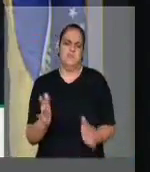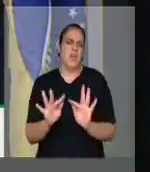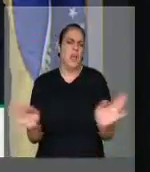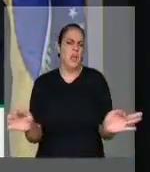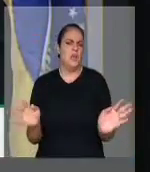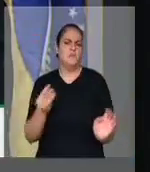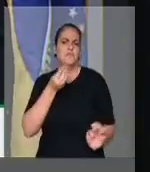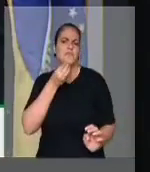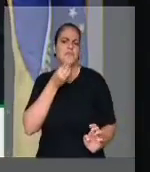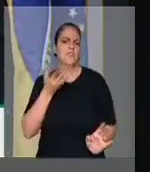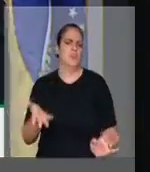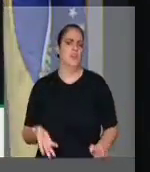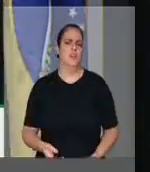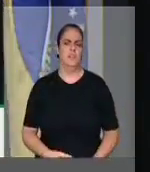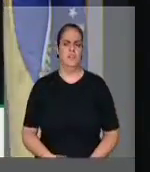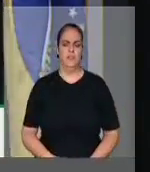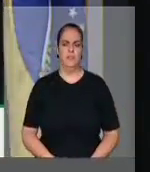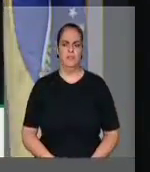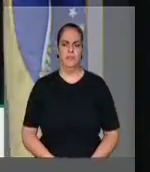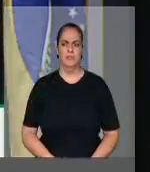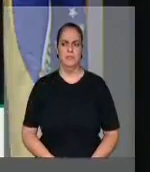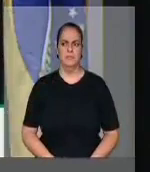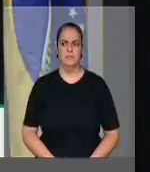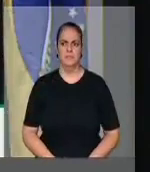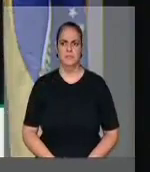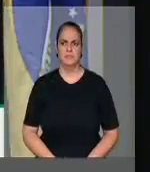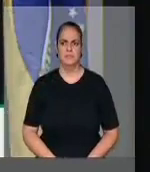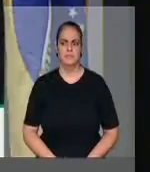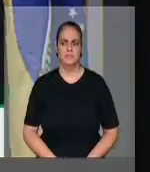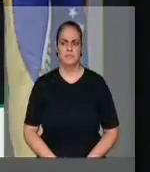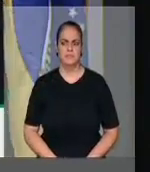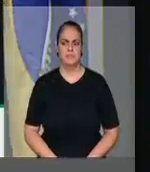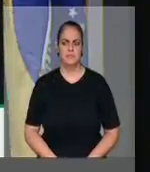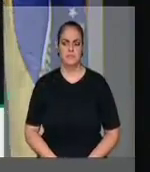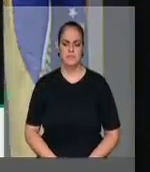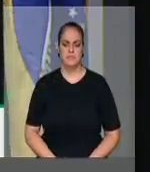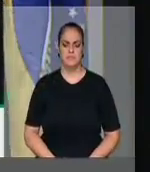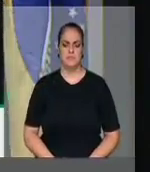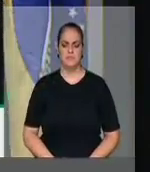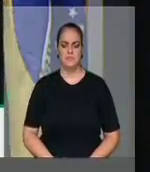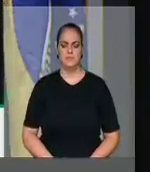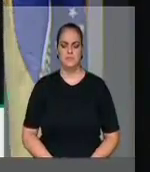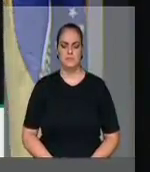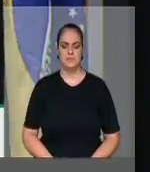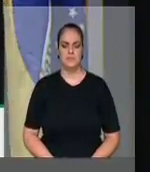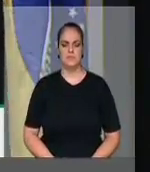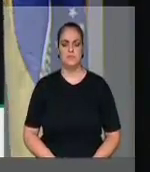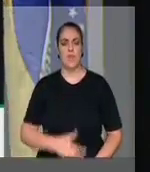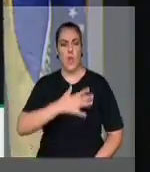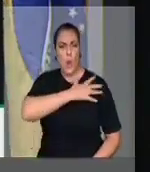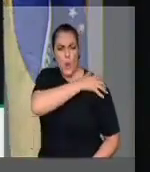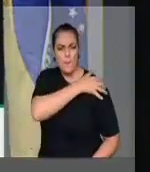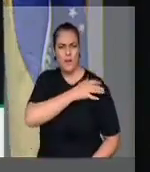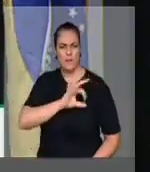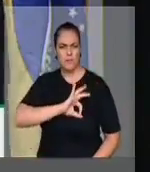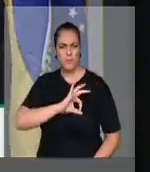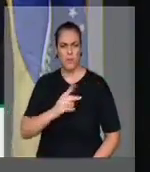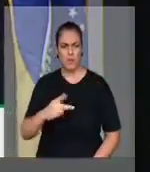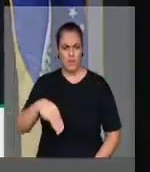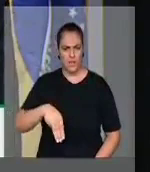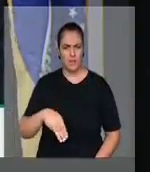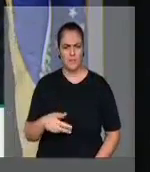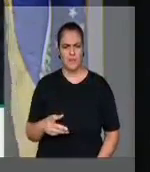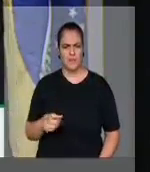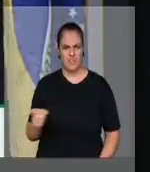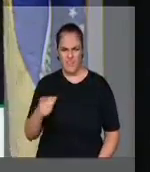Agora, afirmar que o comando da polícia militar, ele